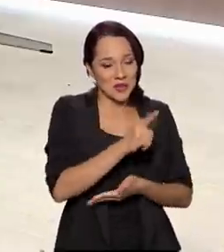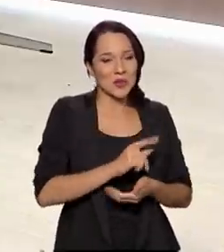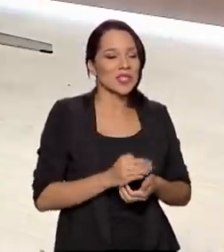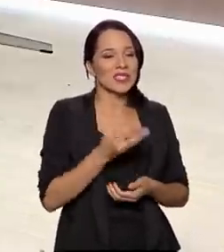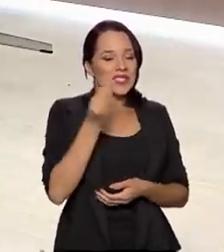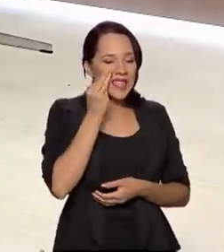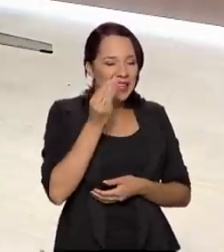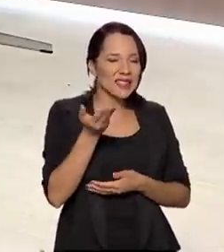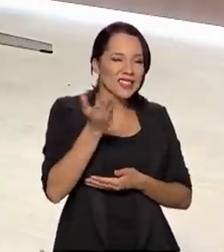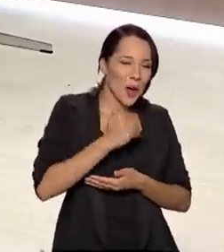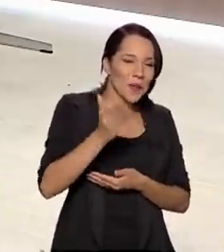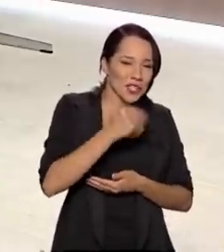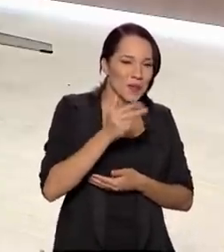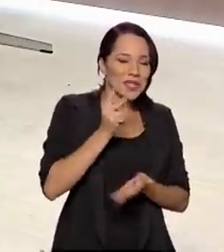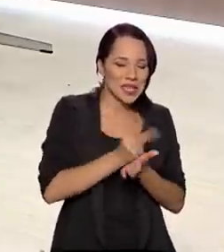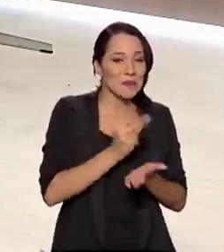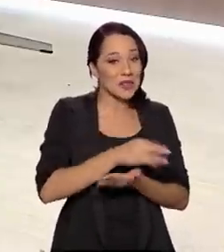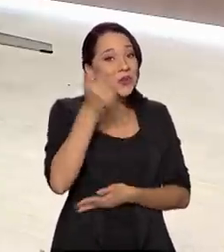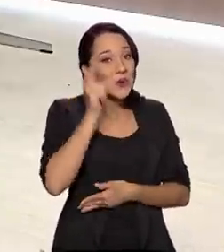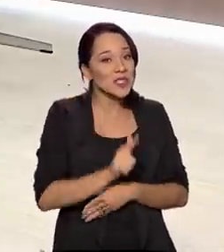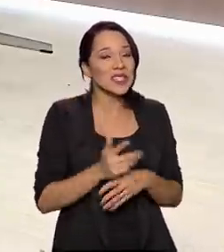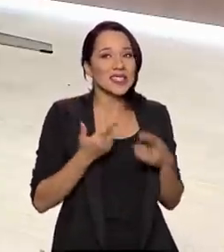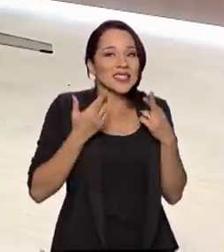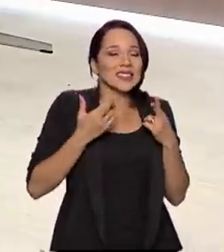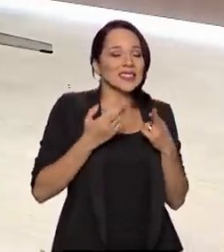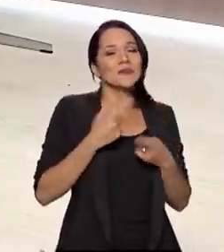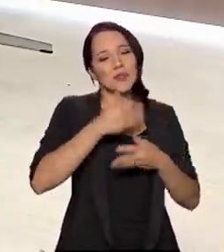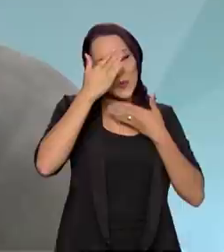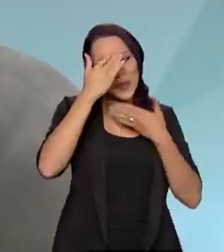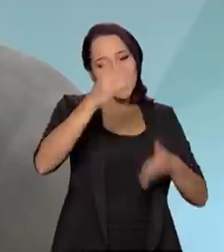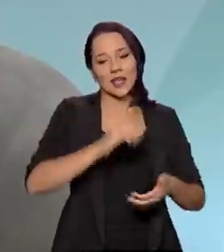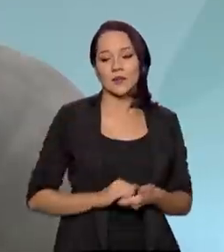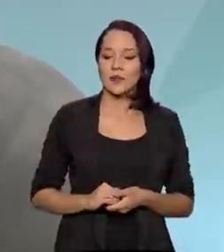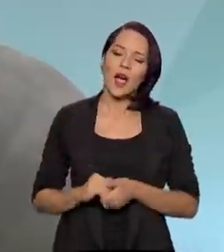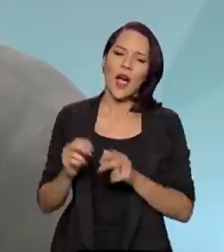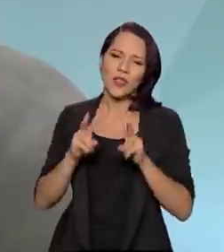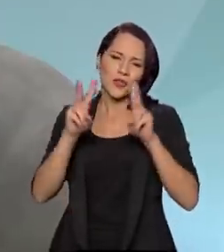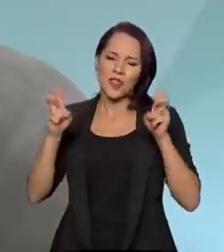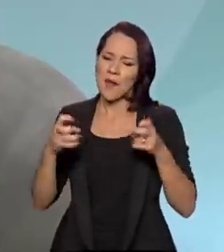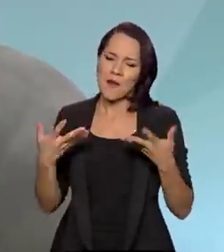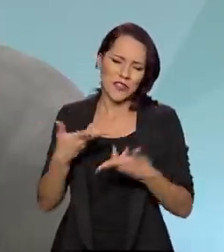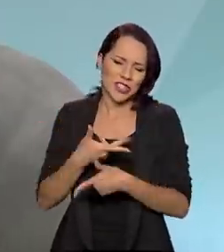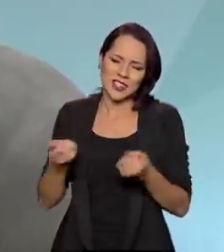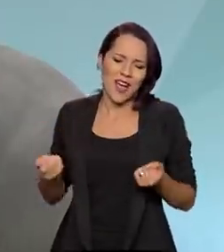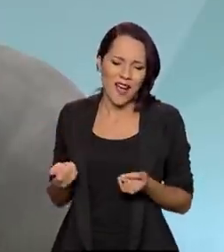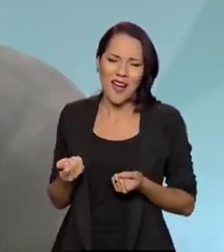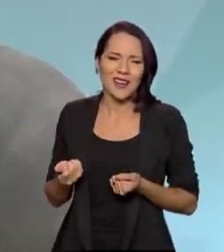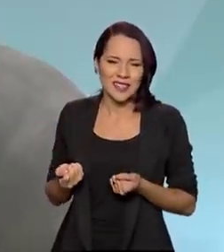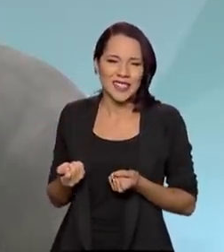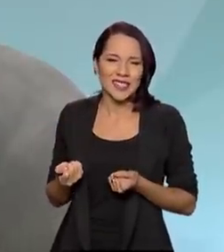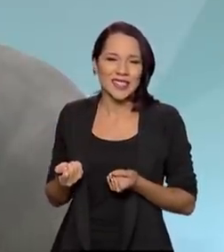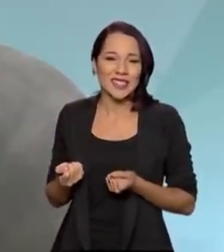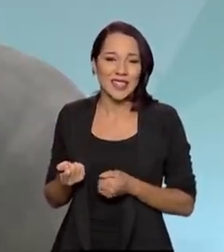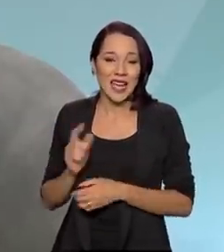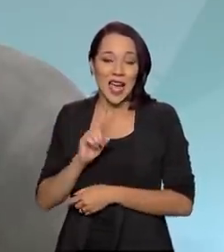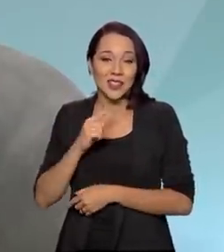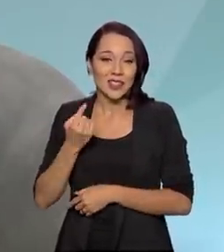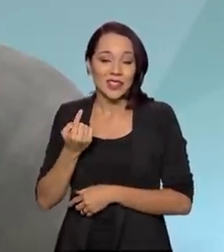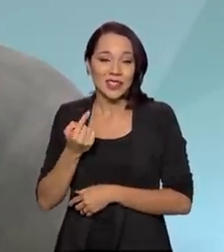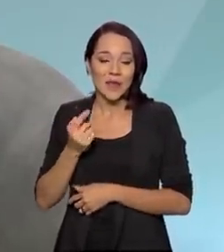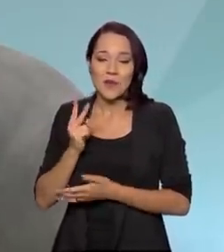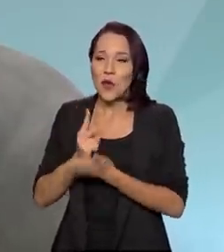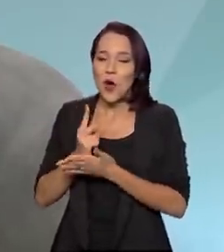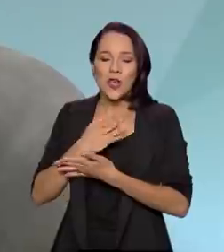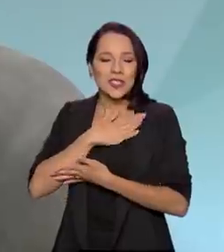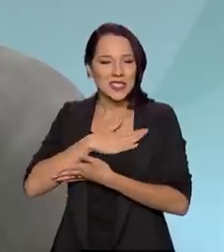sempre tentou trazer o senhor, conseguimos dessa vez, muito obrigado. Ah, e o assunto é fascinante. A gente fica... é sempre um assunto